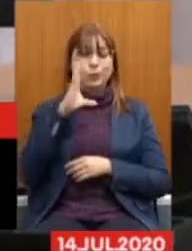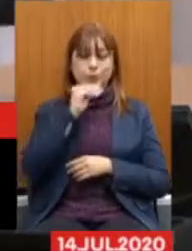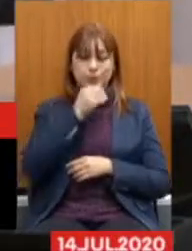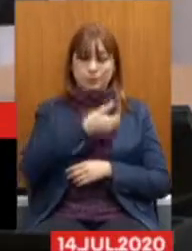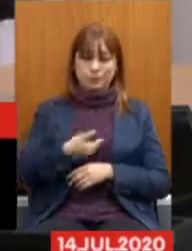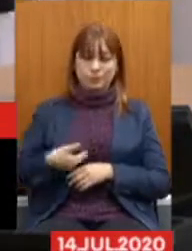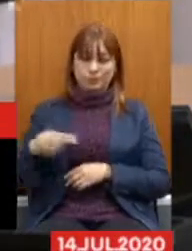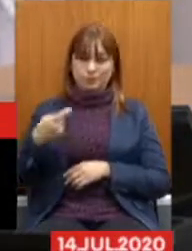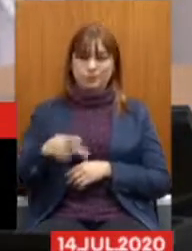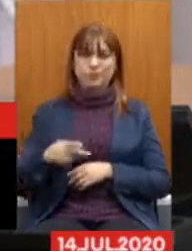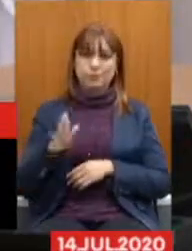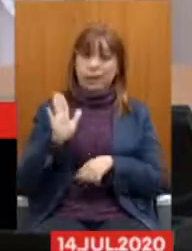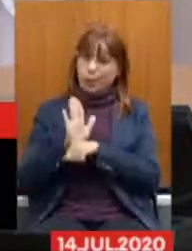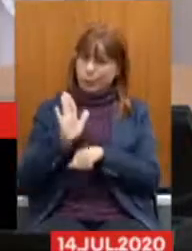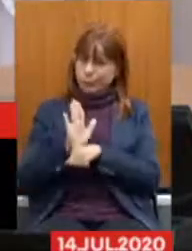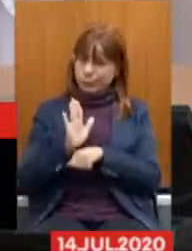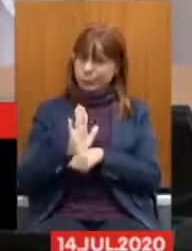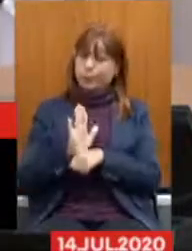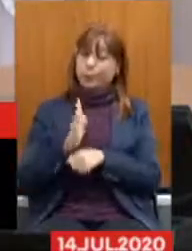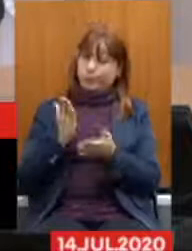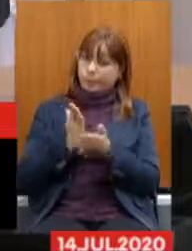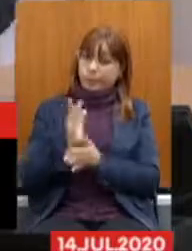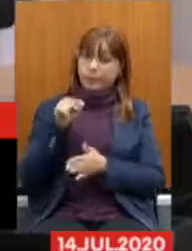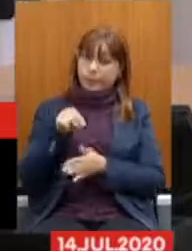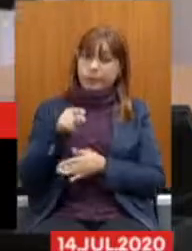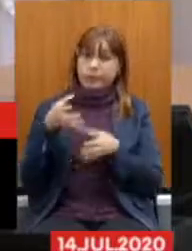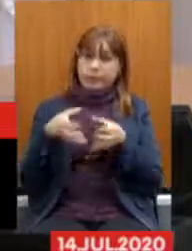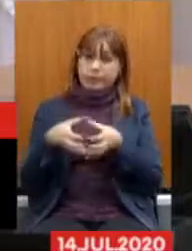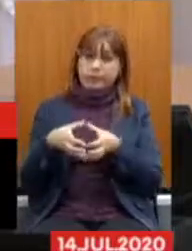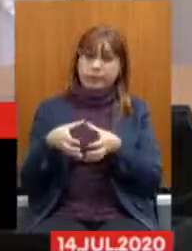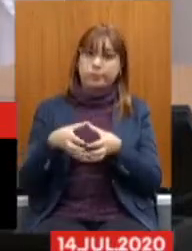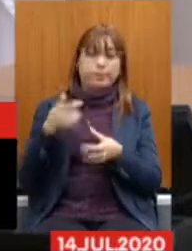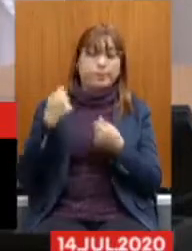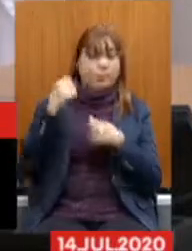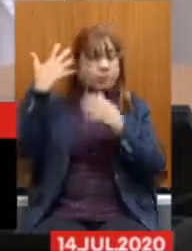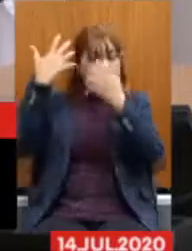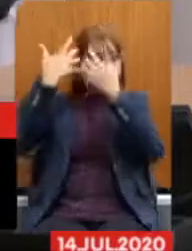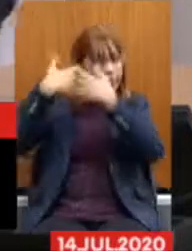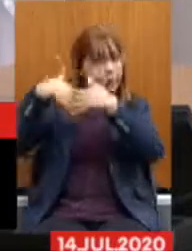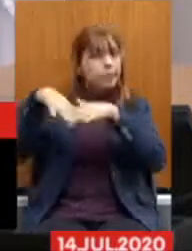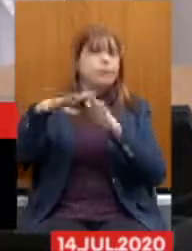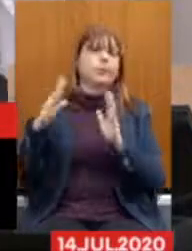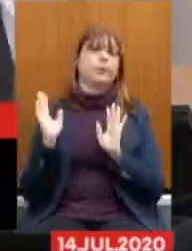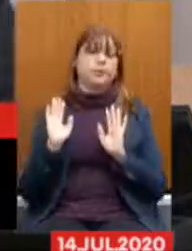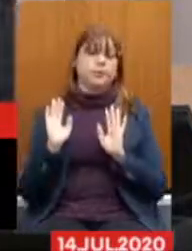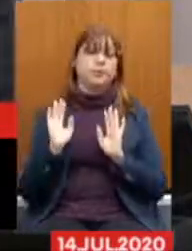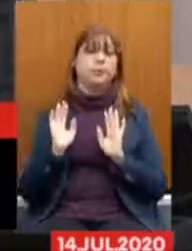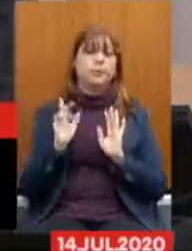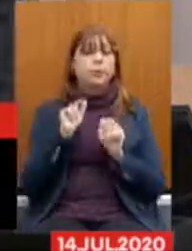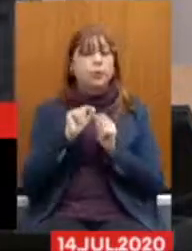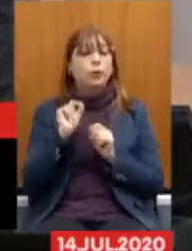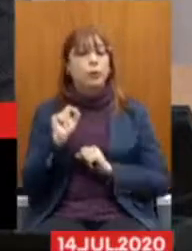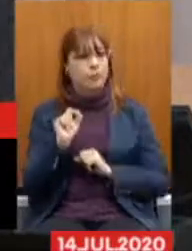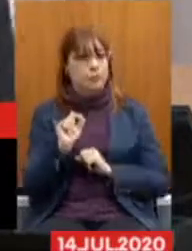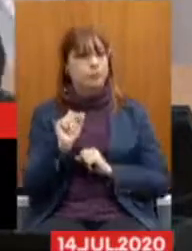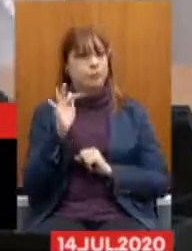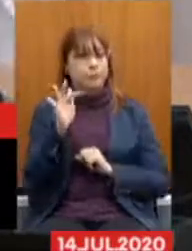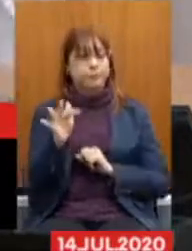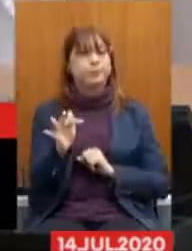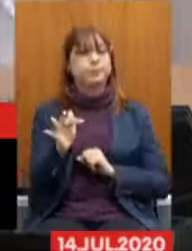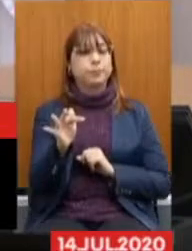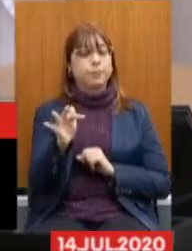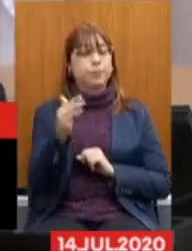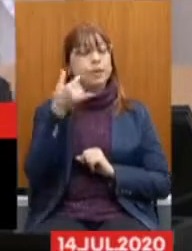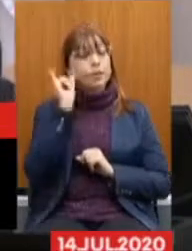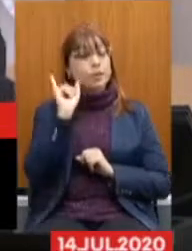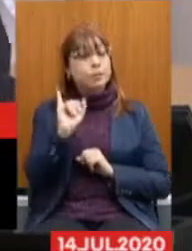públicos, que ajudaram a eleger esse pessoal, repensem no que estará fazendo para não